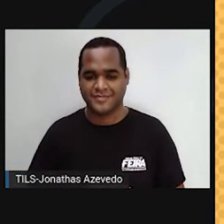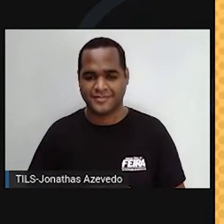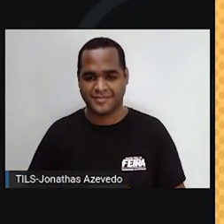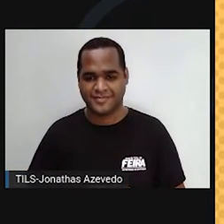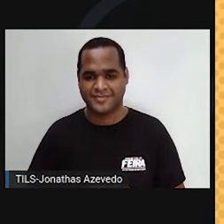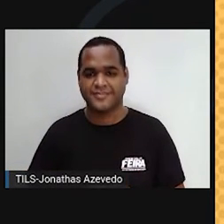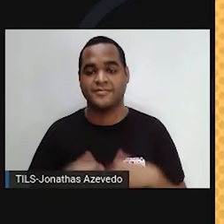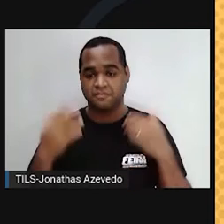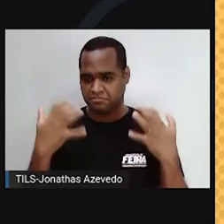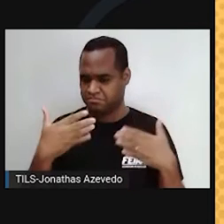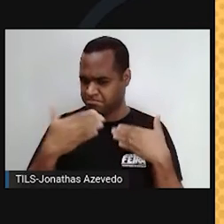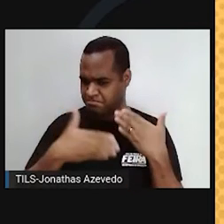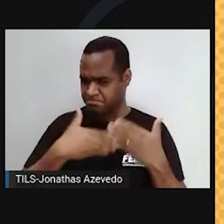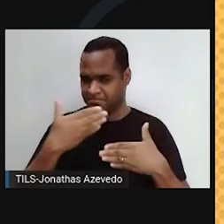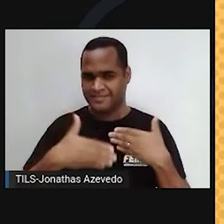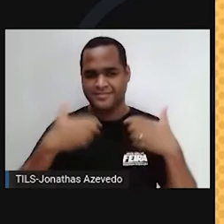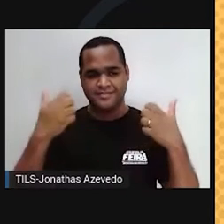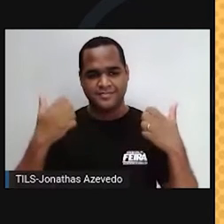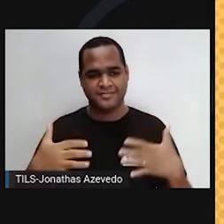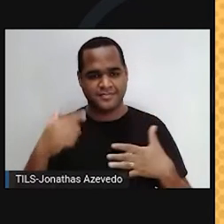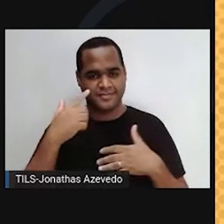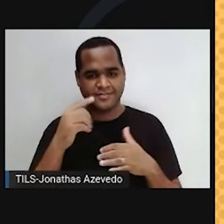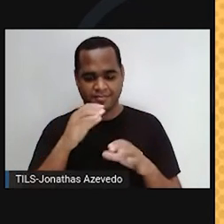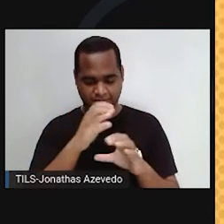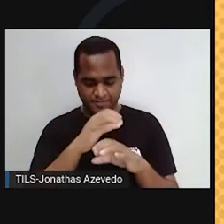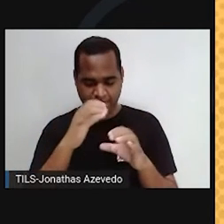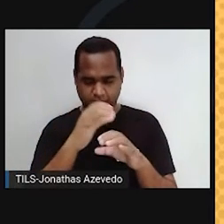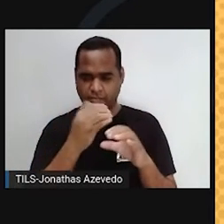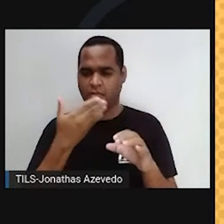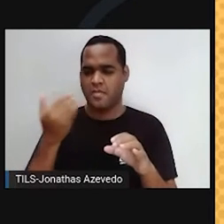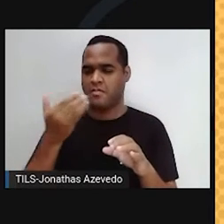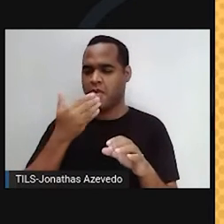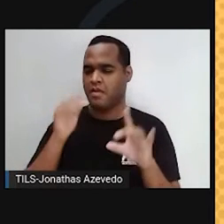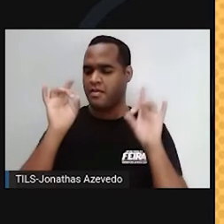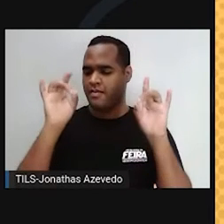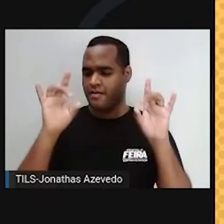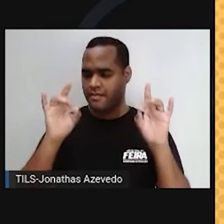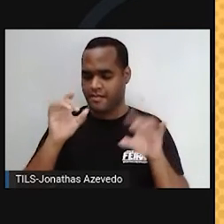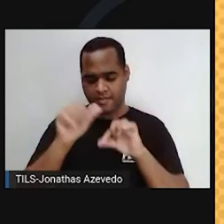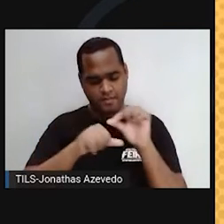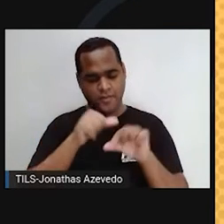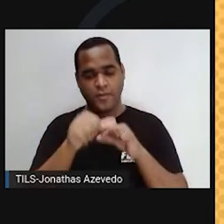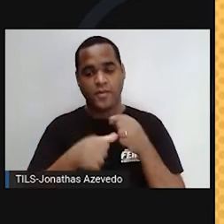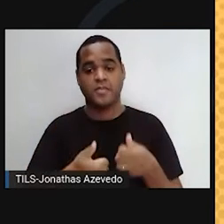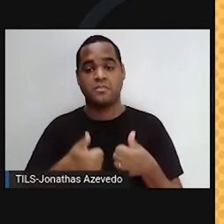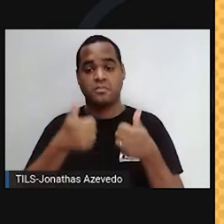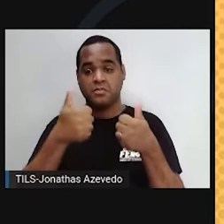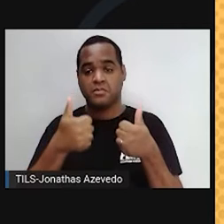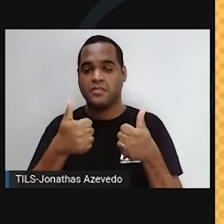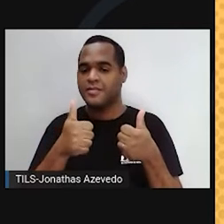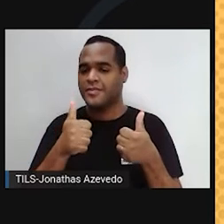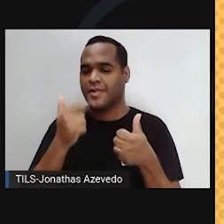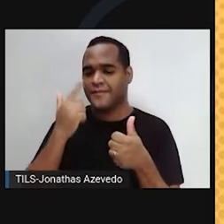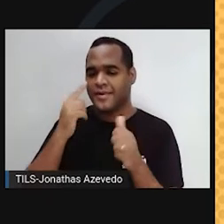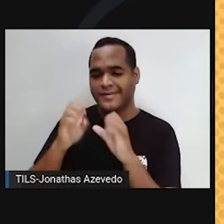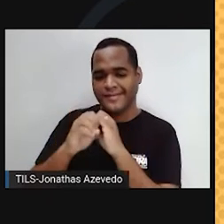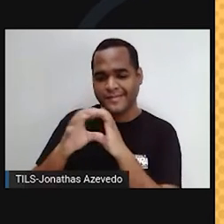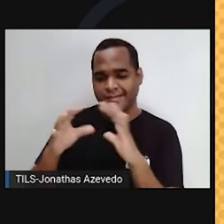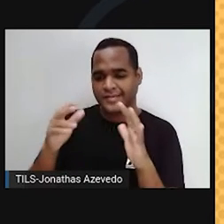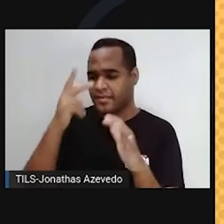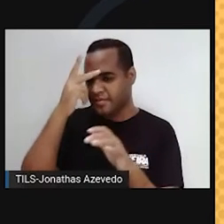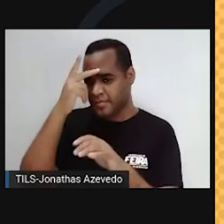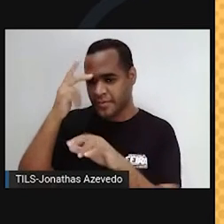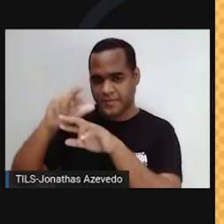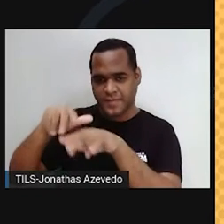Com o passar do tempo, os microscópios ficaram cada vez melhores e descobrimos que todos os seres